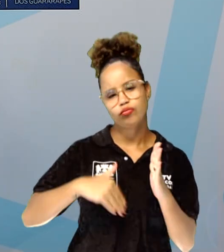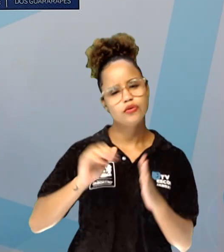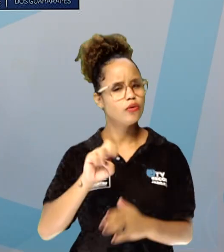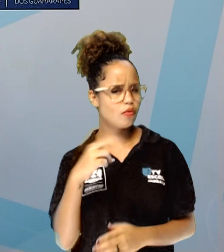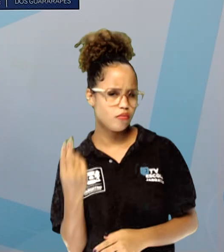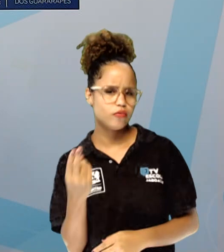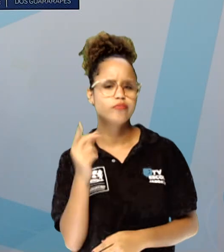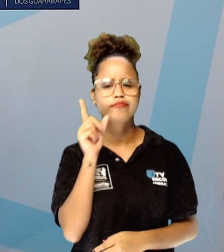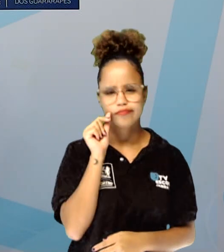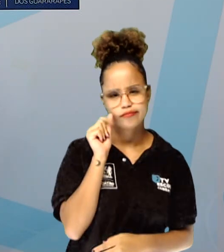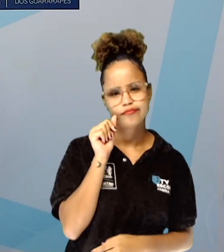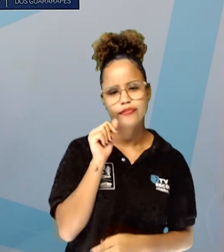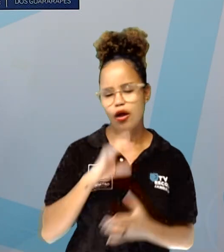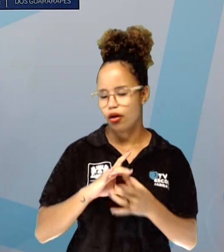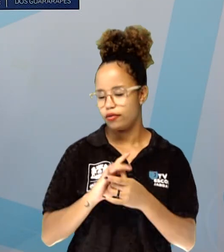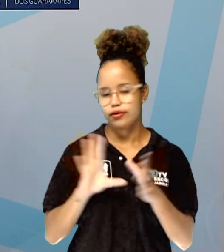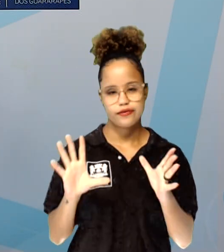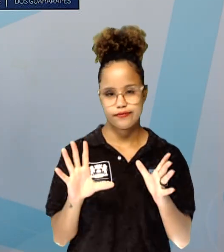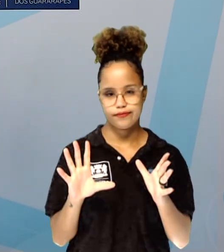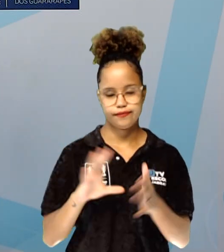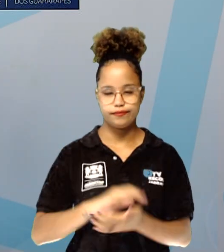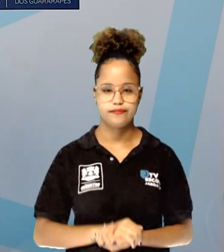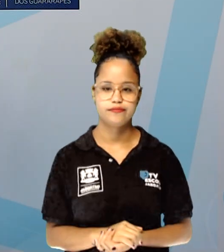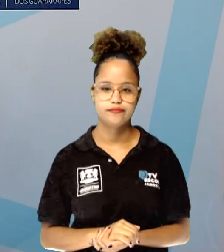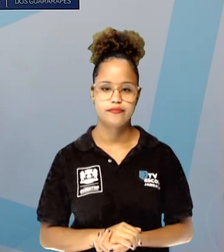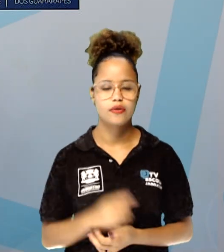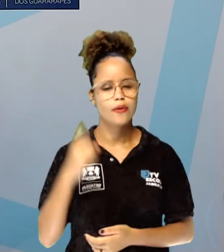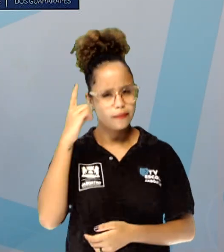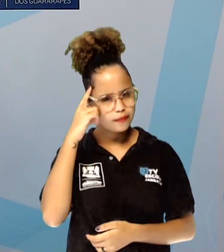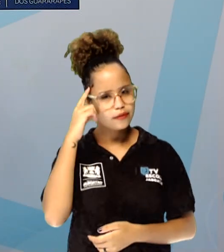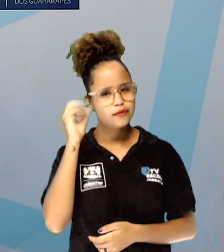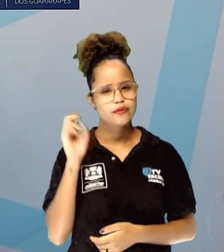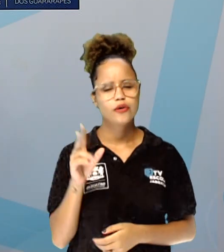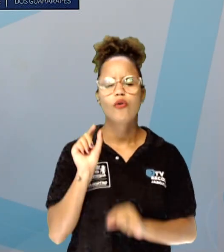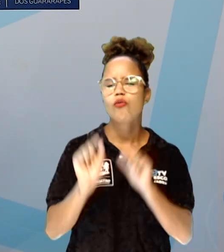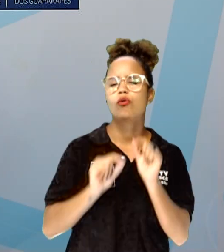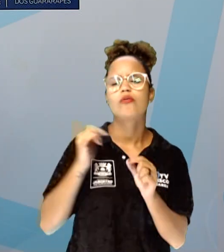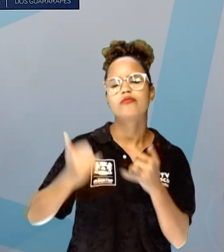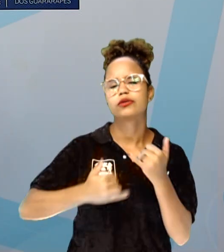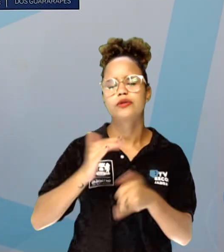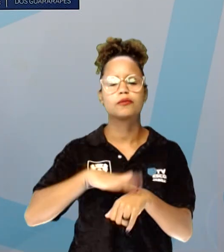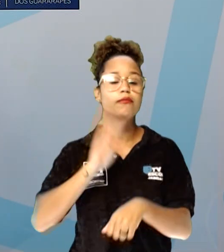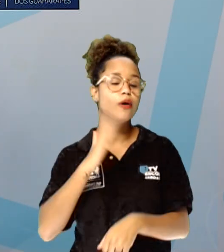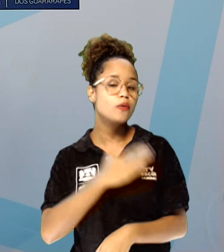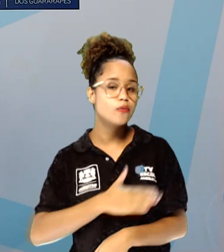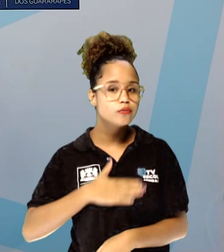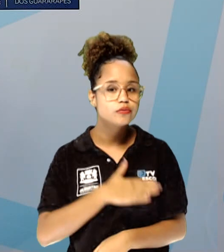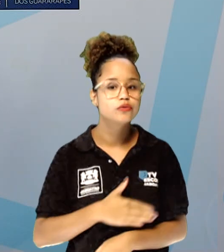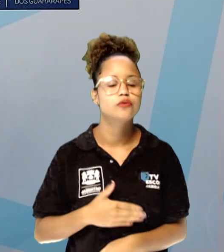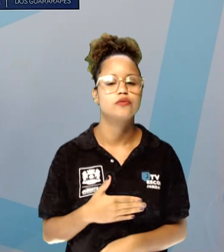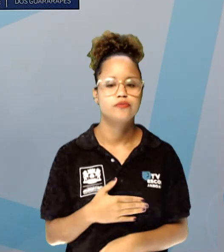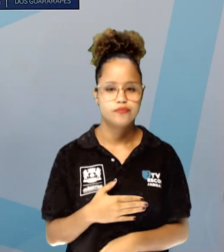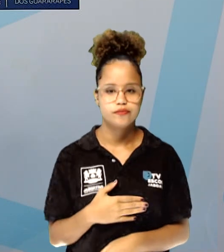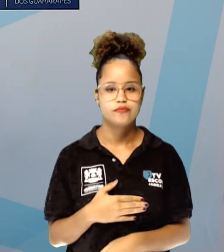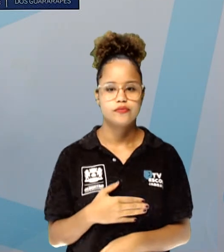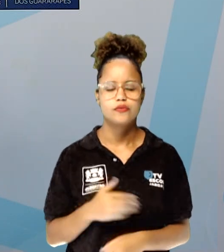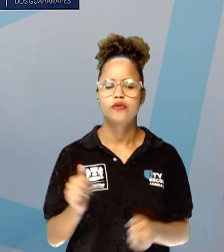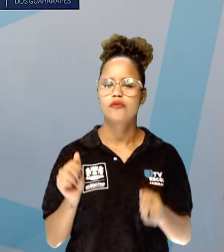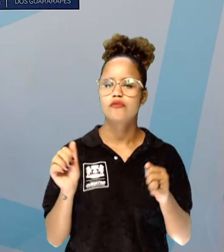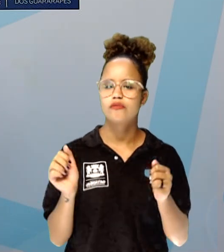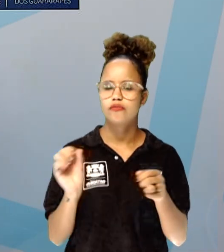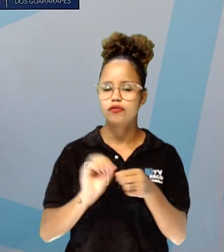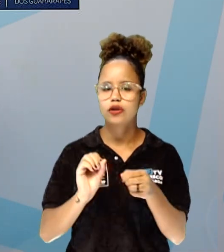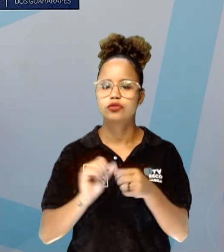fiquem à vontade. Agora, pensem aí qual é a brincadeira que vocês mais gostam qual é aquela brincadeira que você faz no quintal